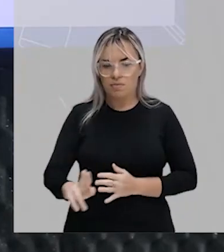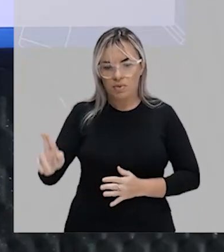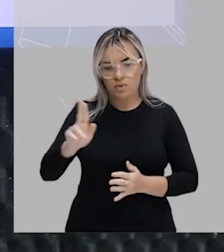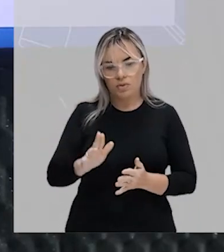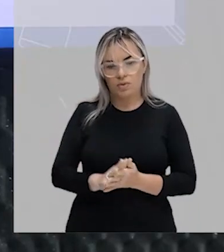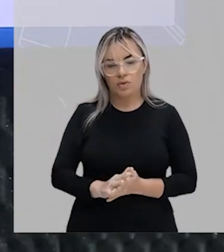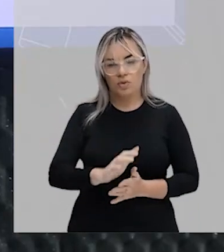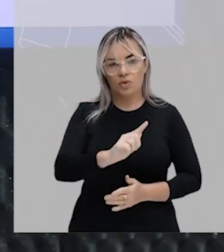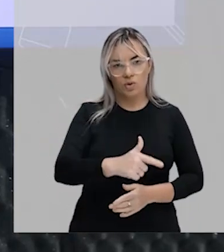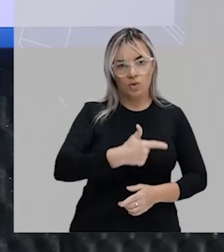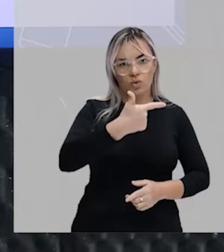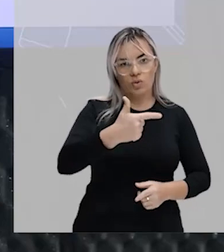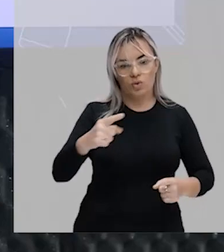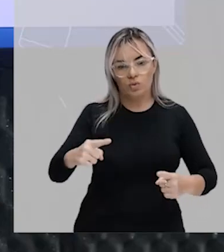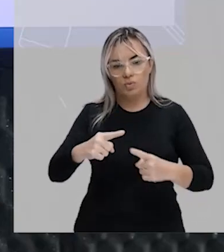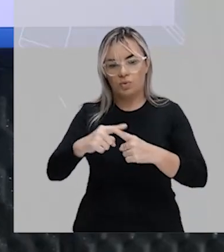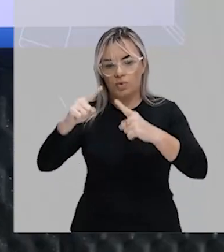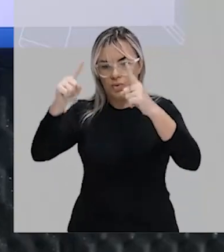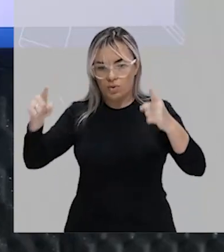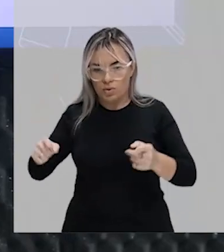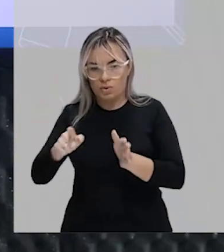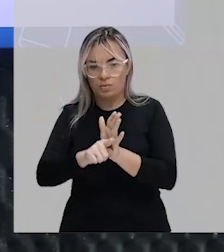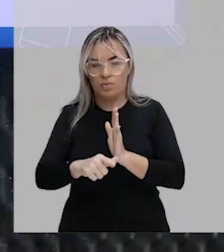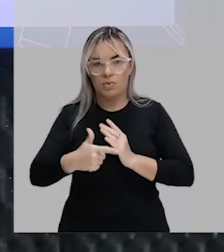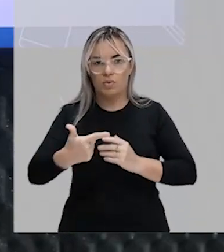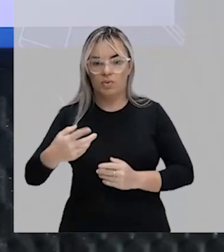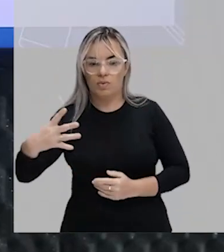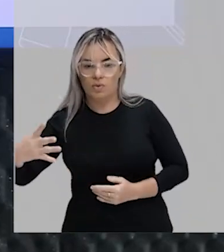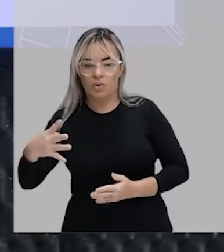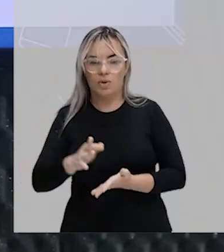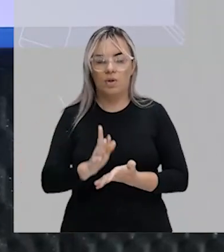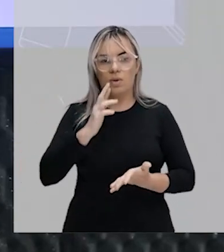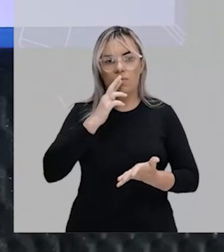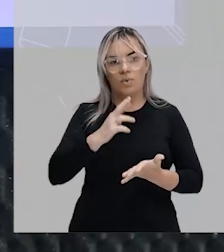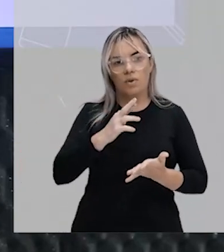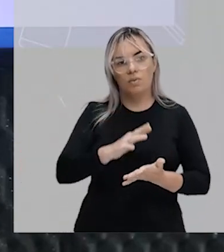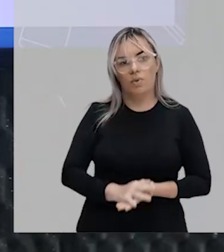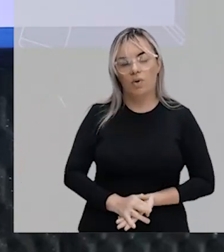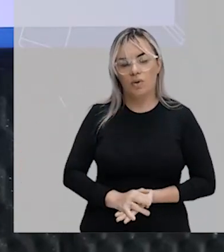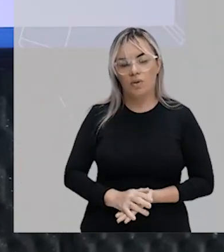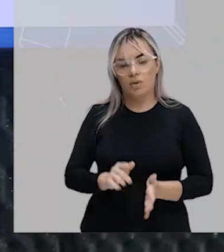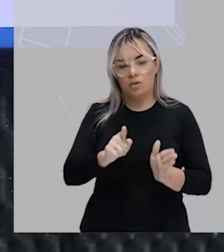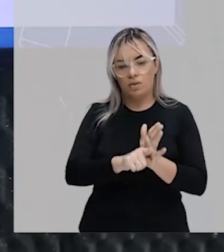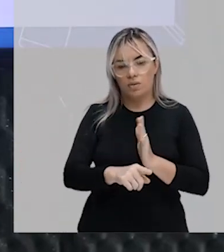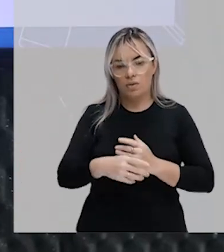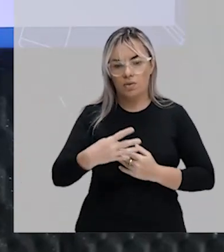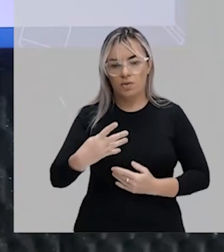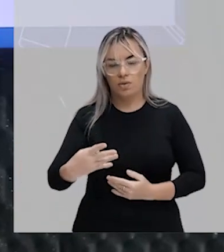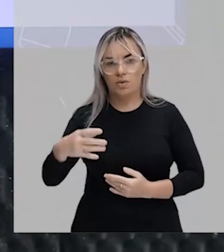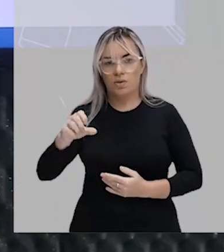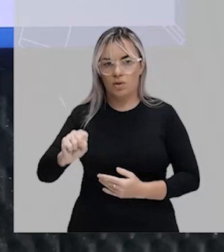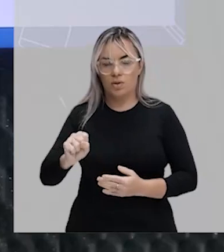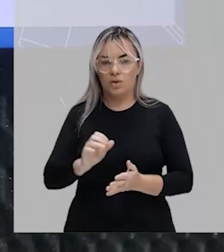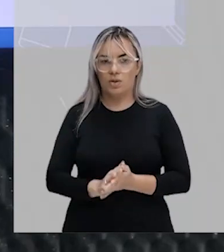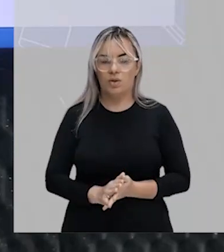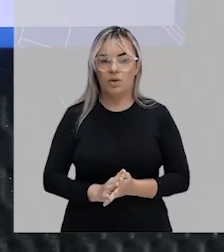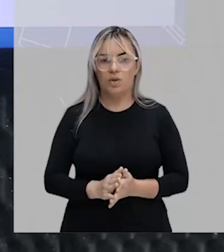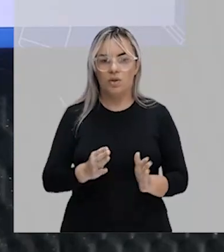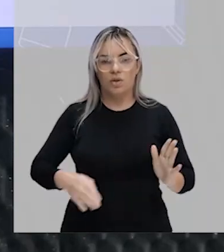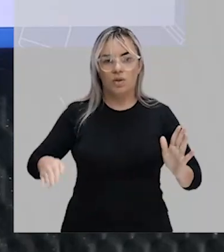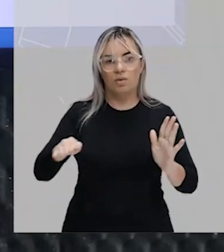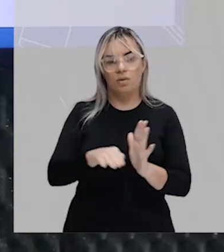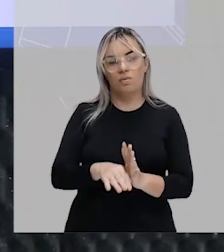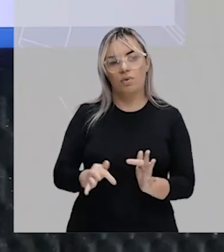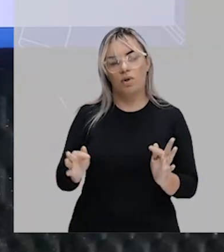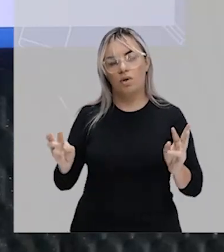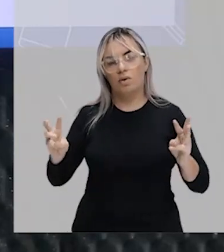pelo menos 24. E isso tem como resposta para nós o menos 48. Pronto, chegamos ao fim dessa expressão numérica, tá bom?